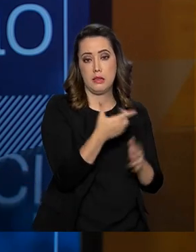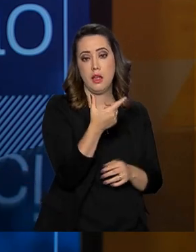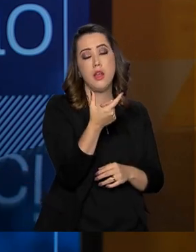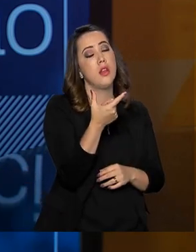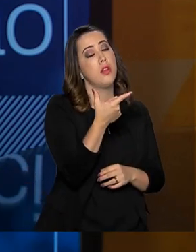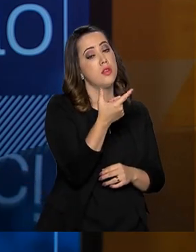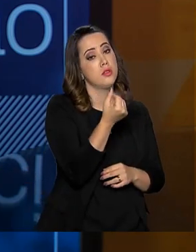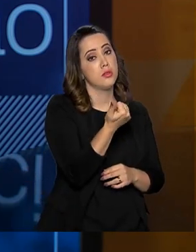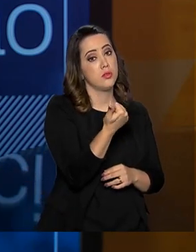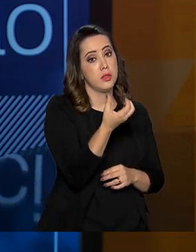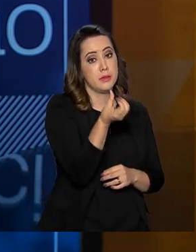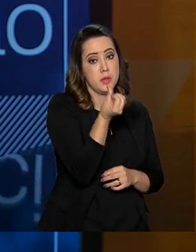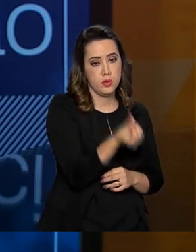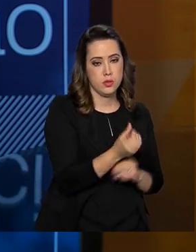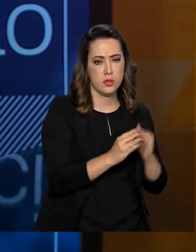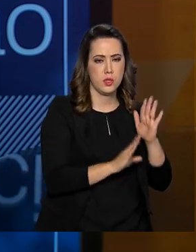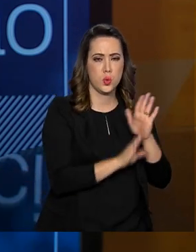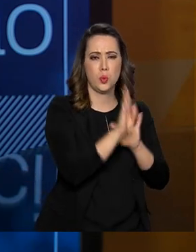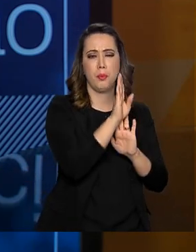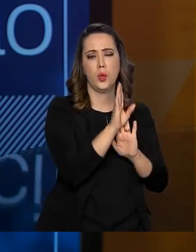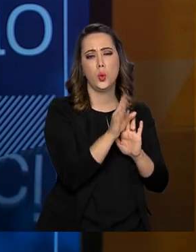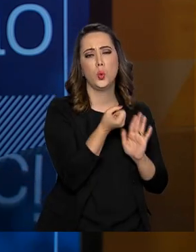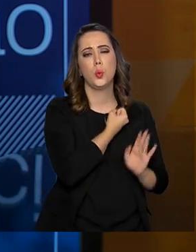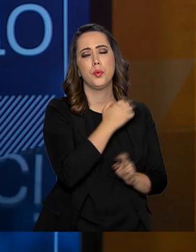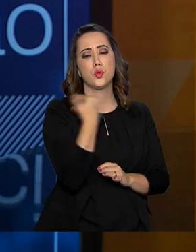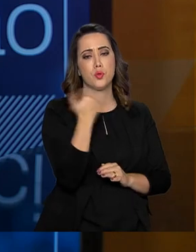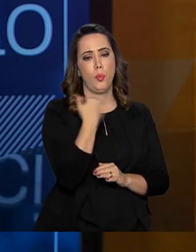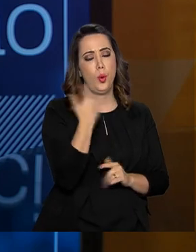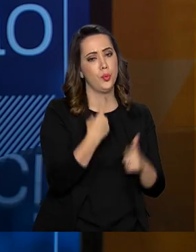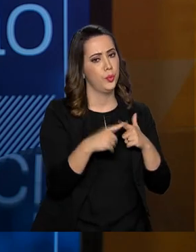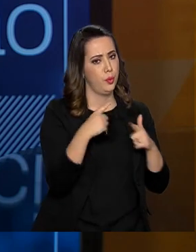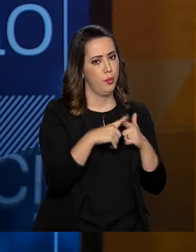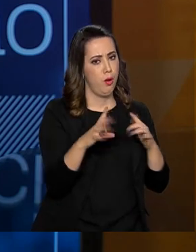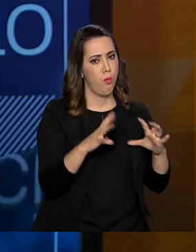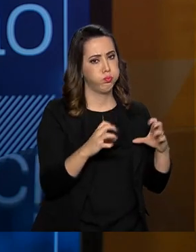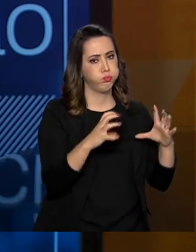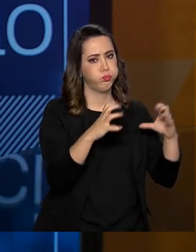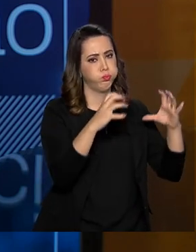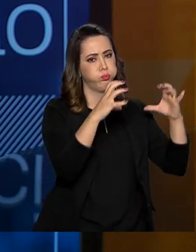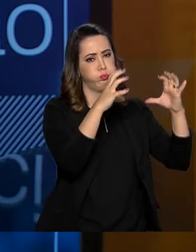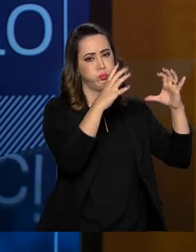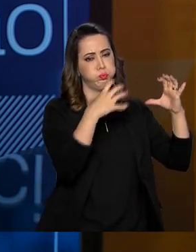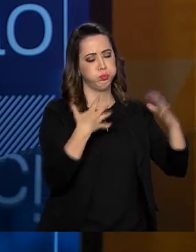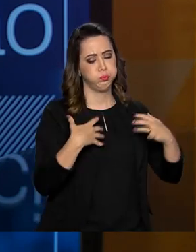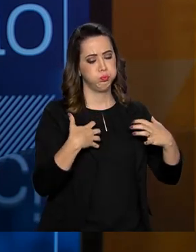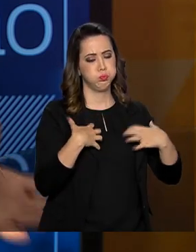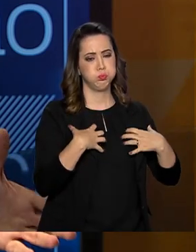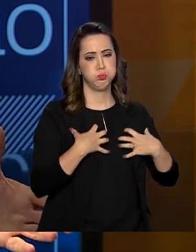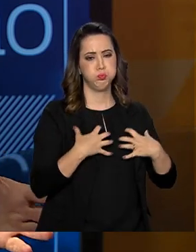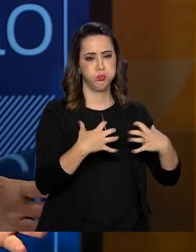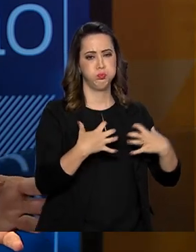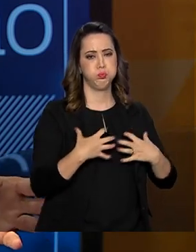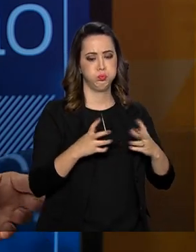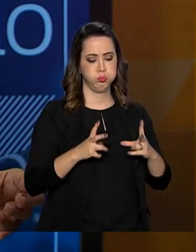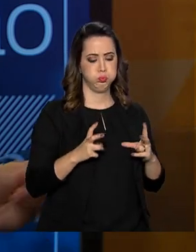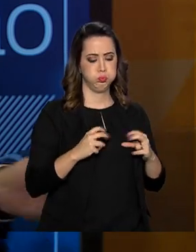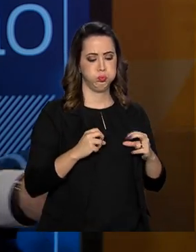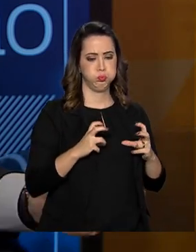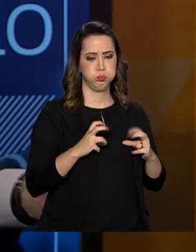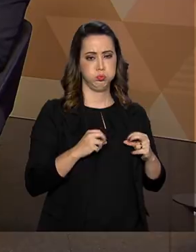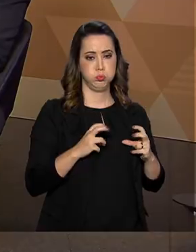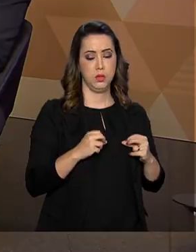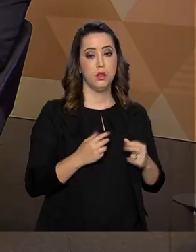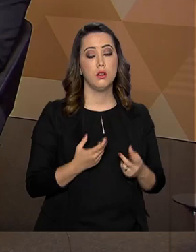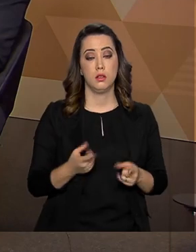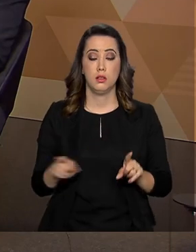em mortes ocasionadas por essa questão da poluição do ar, levando ao câncer de pulmão. Bom, essa é uma questão que também traz